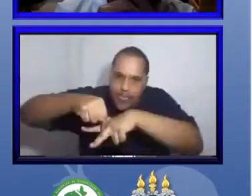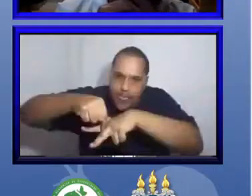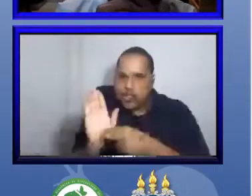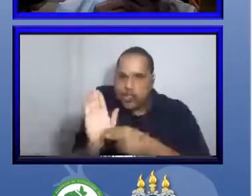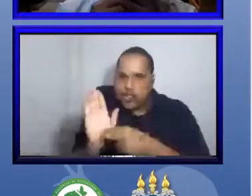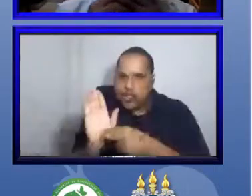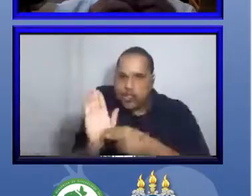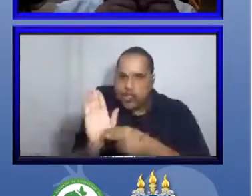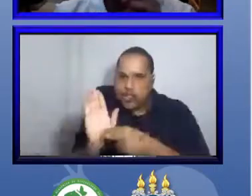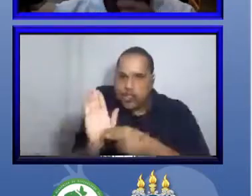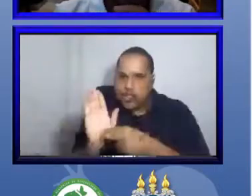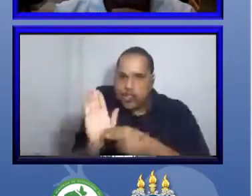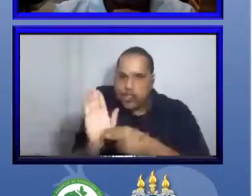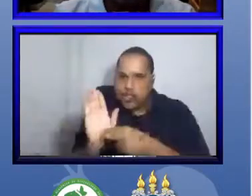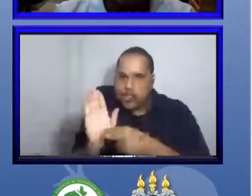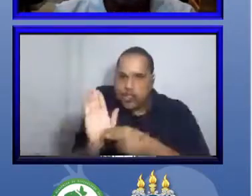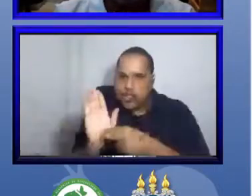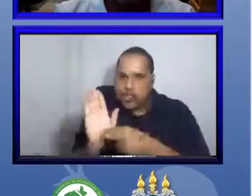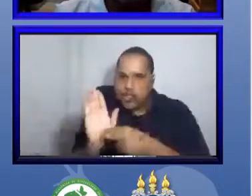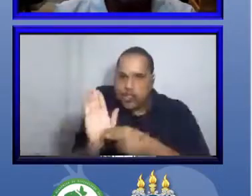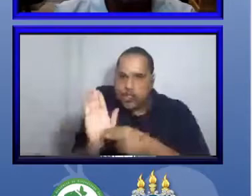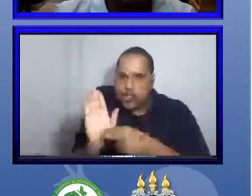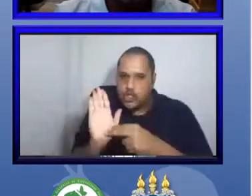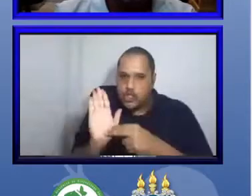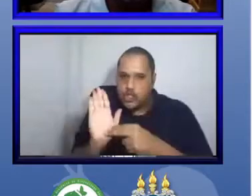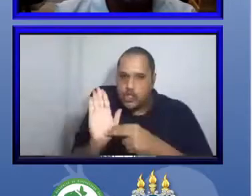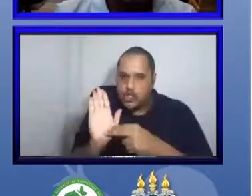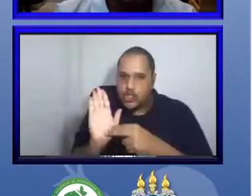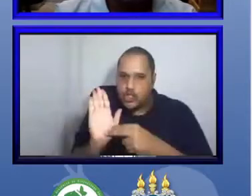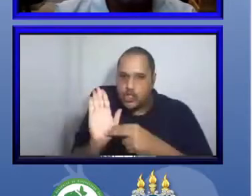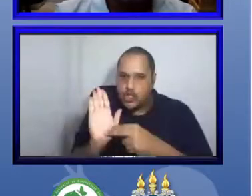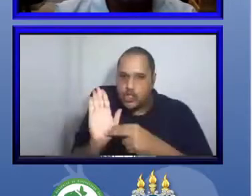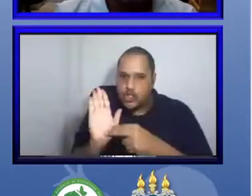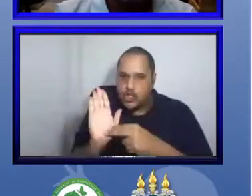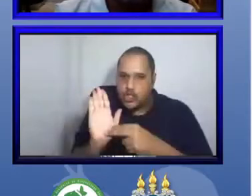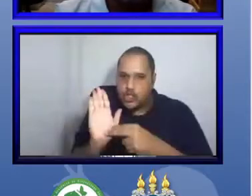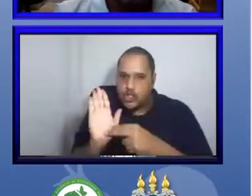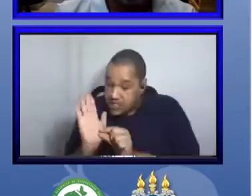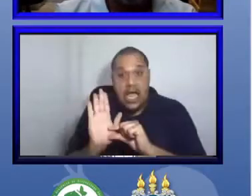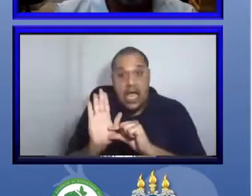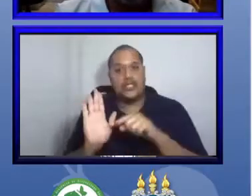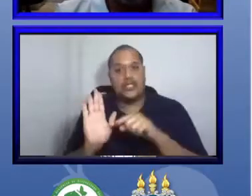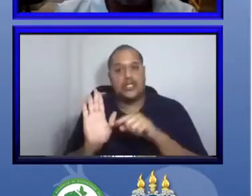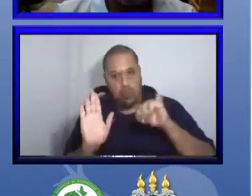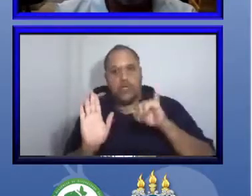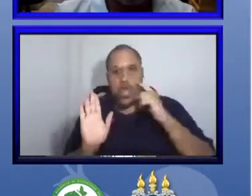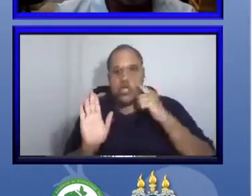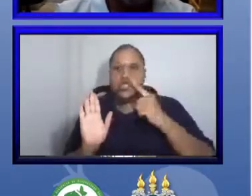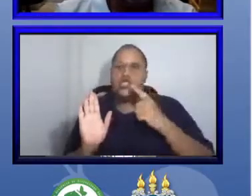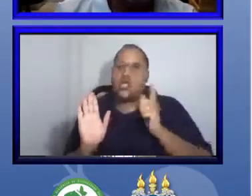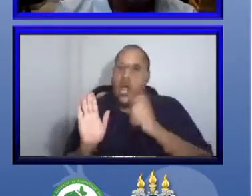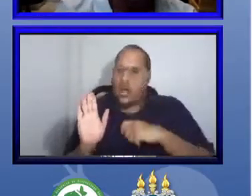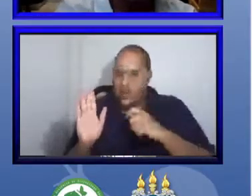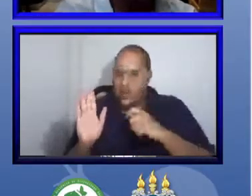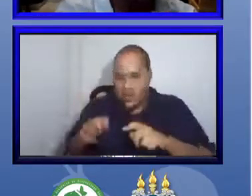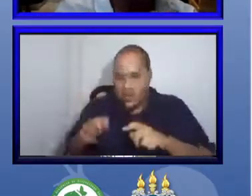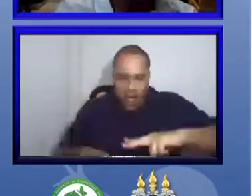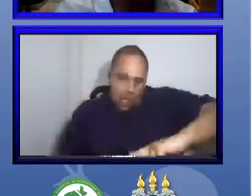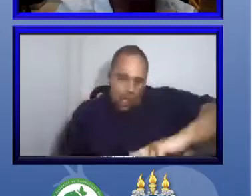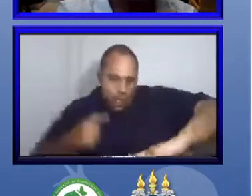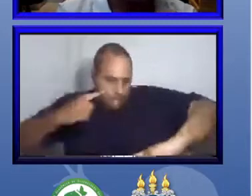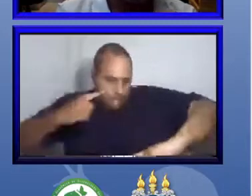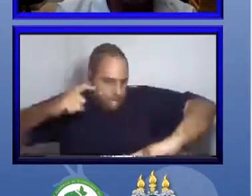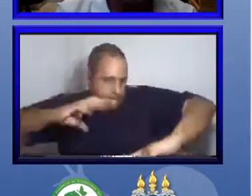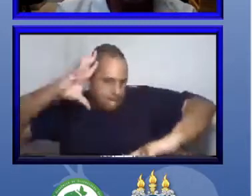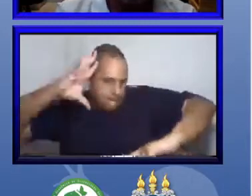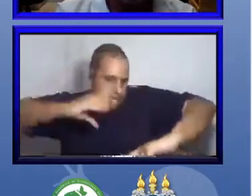disponibilizadas para que seja feita a foto para capturar todas as informações possíveis. Então, aí a